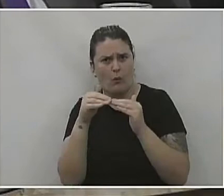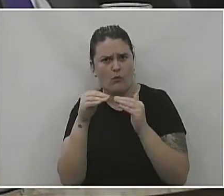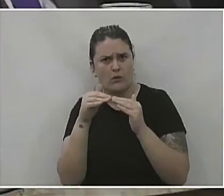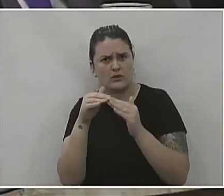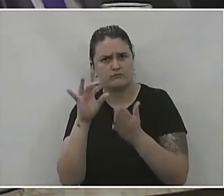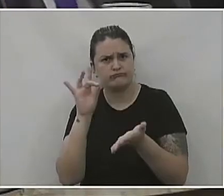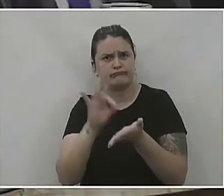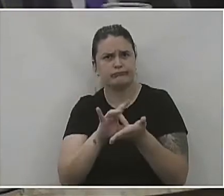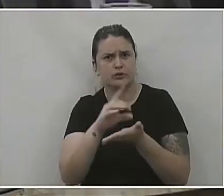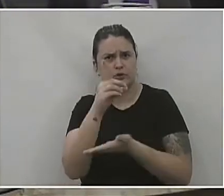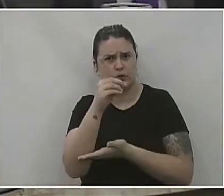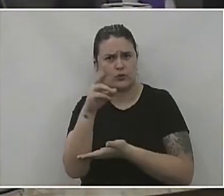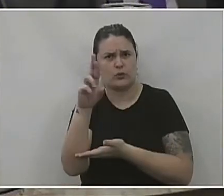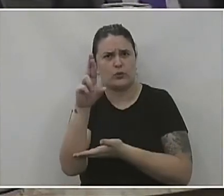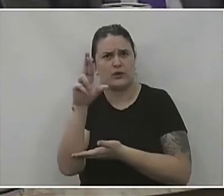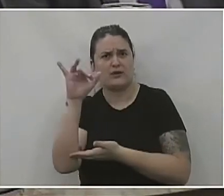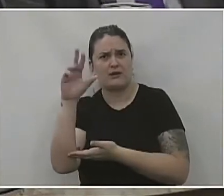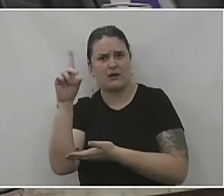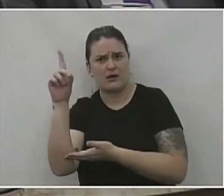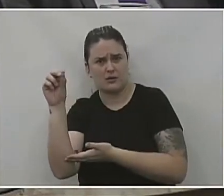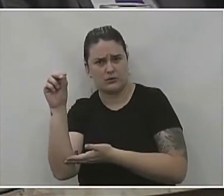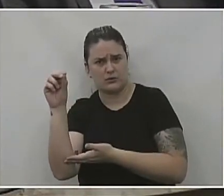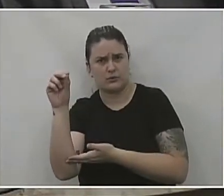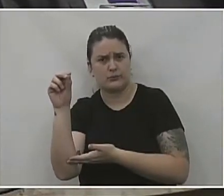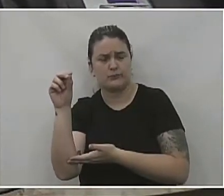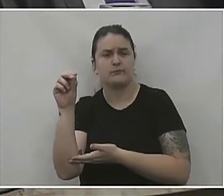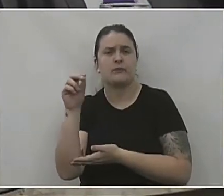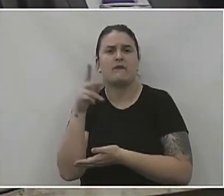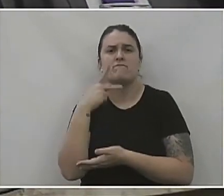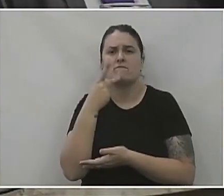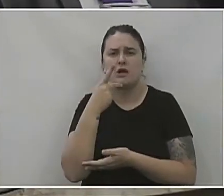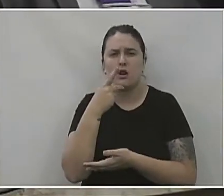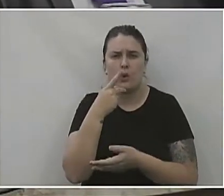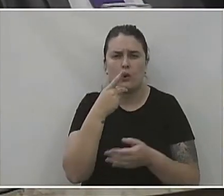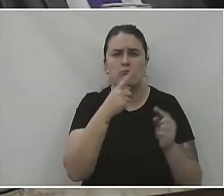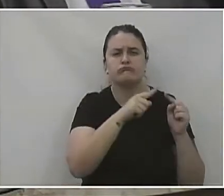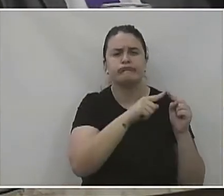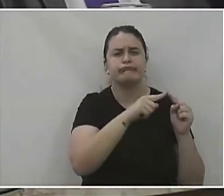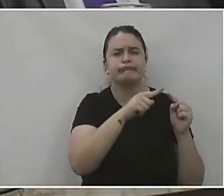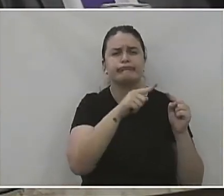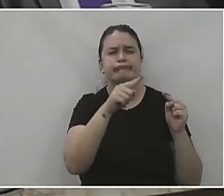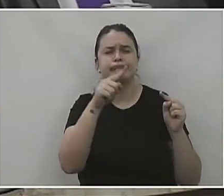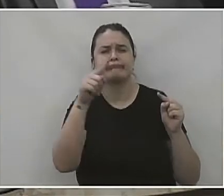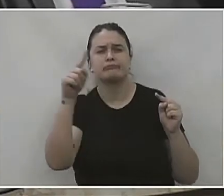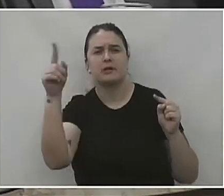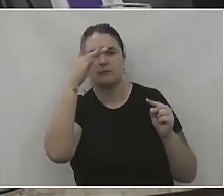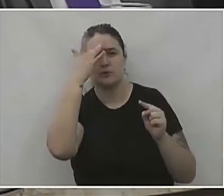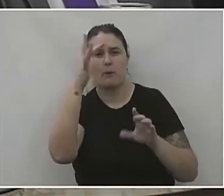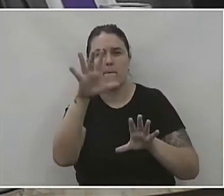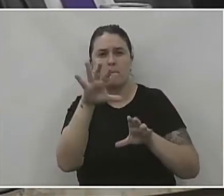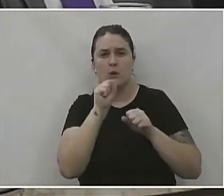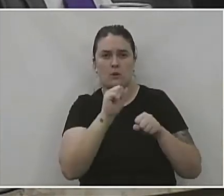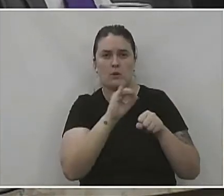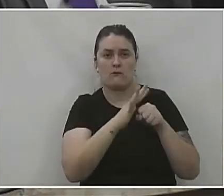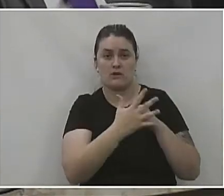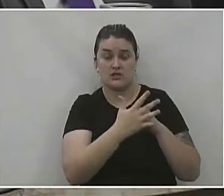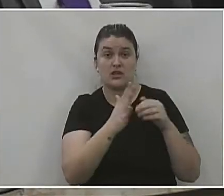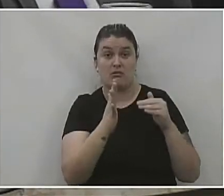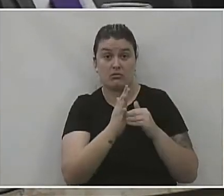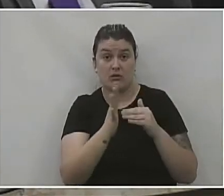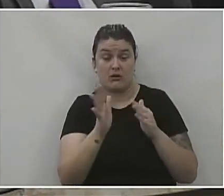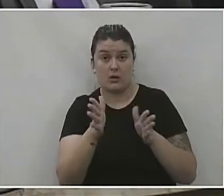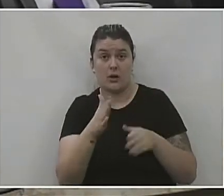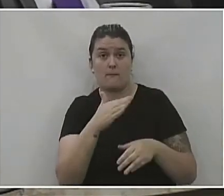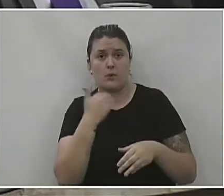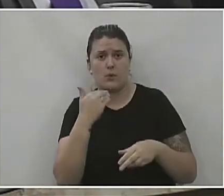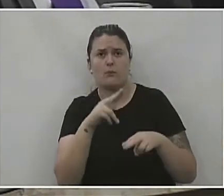afirmações do doutor Ricardo, que esteve aqui na sessão passada e colocou que o aumento do número de casos desde o início do ano até agora e